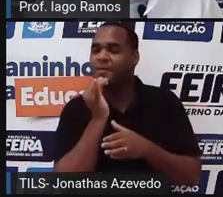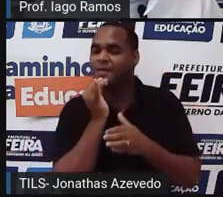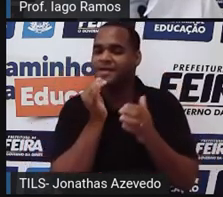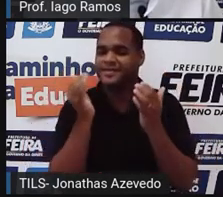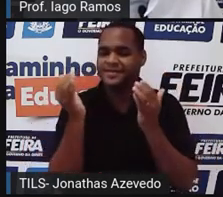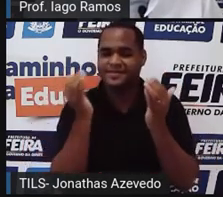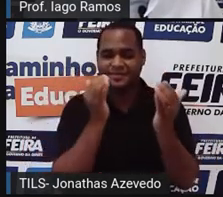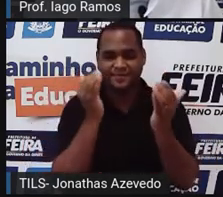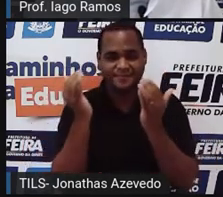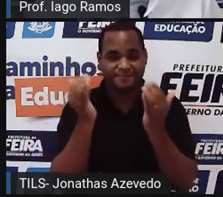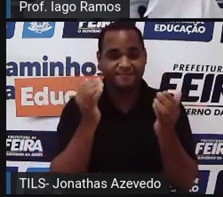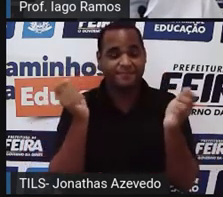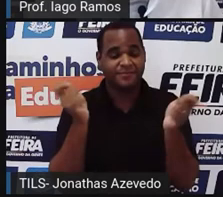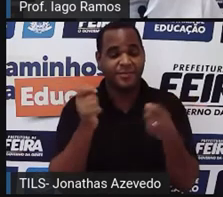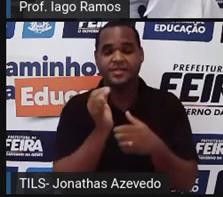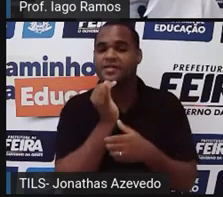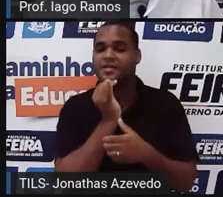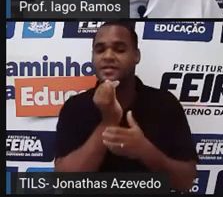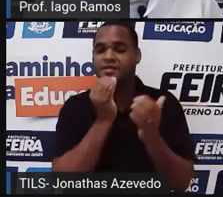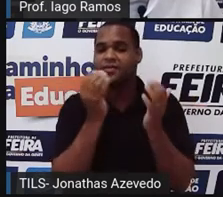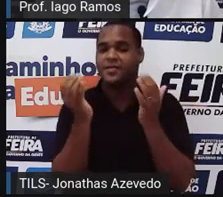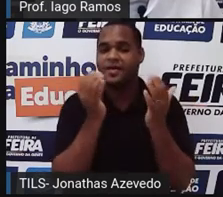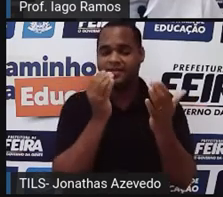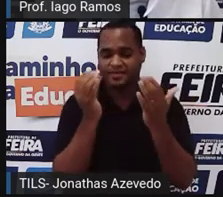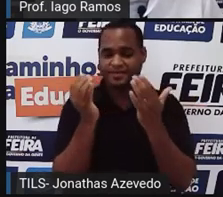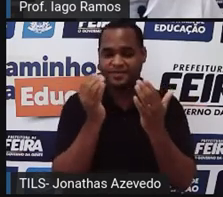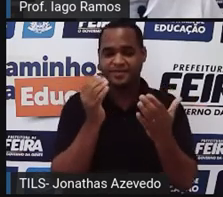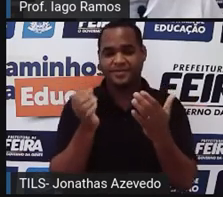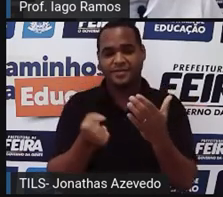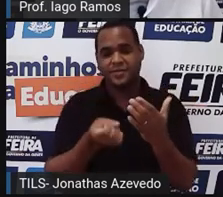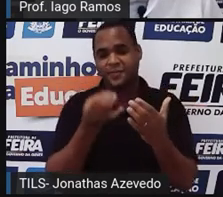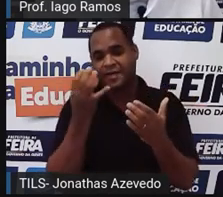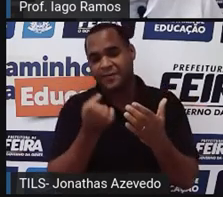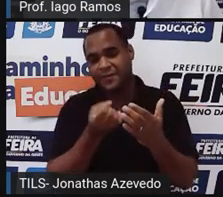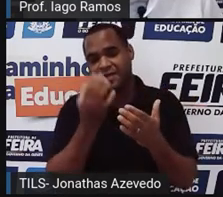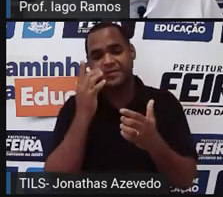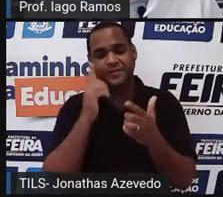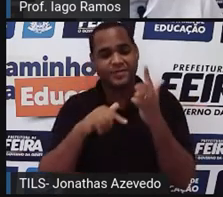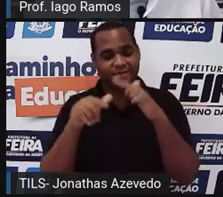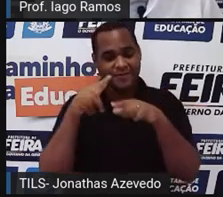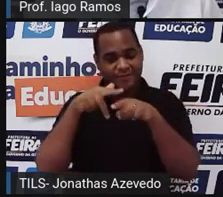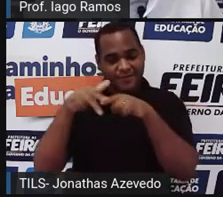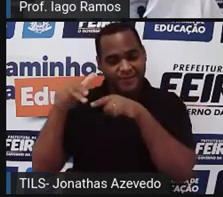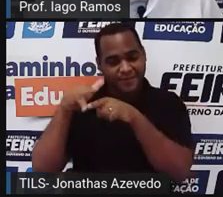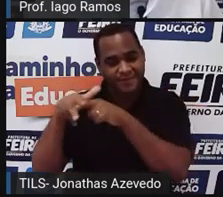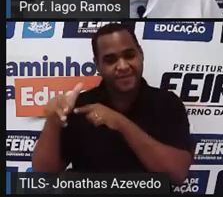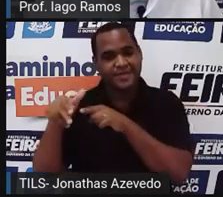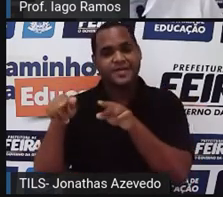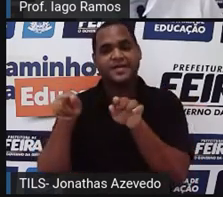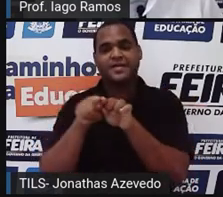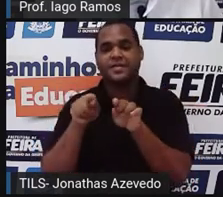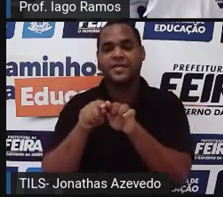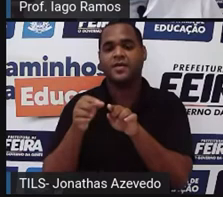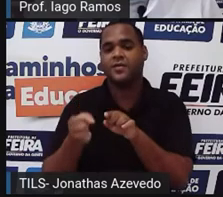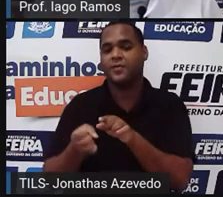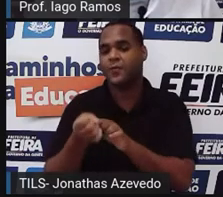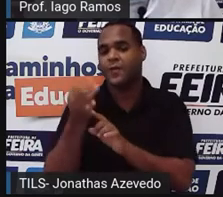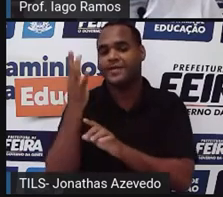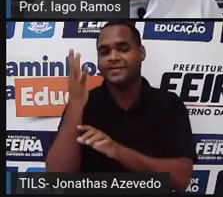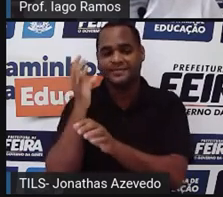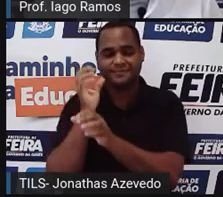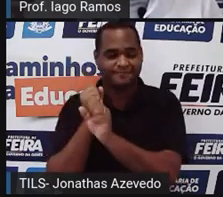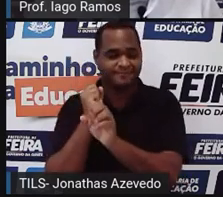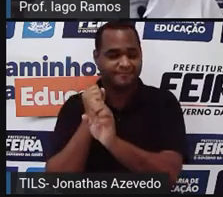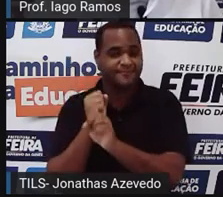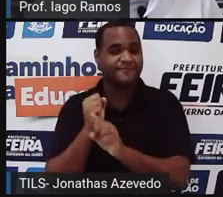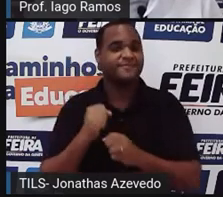A gente está comparando a quantidade de jogos vencidos com o total de jogos, tá?